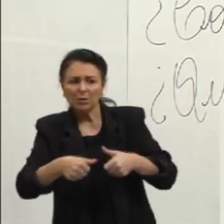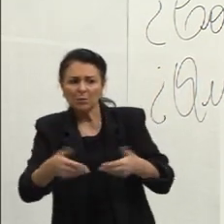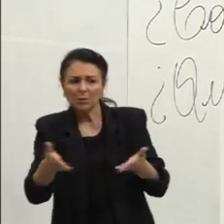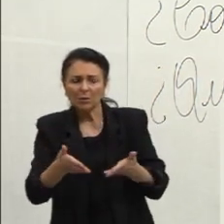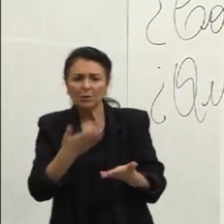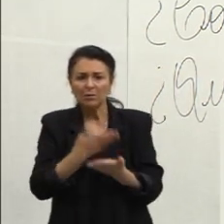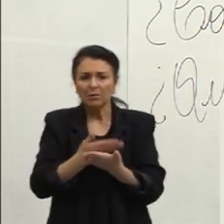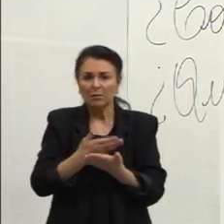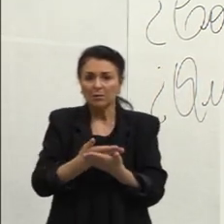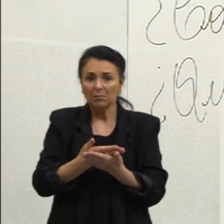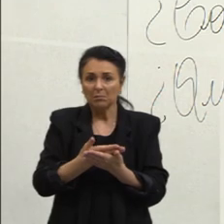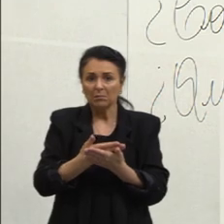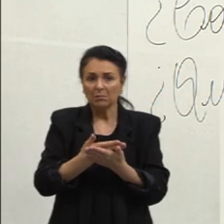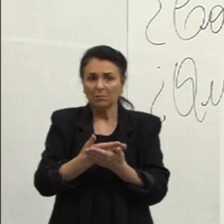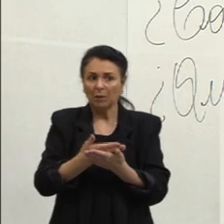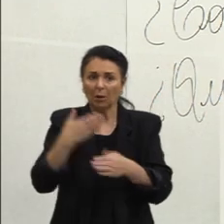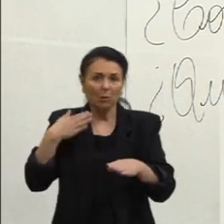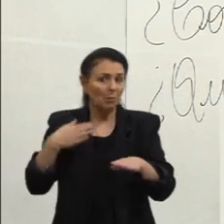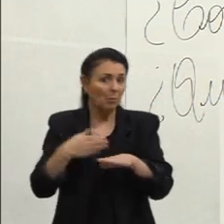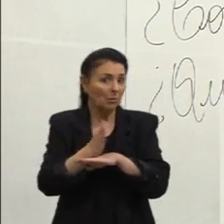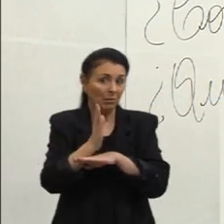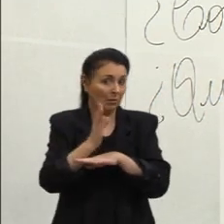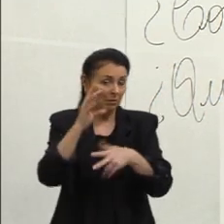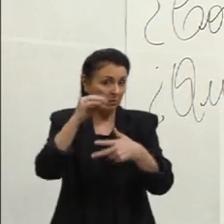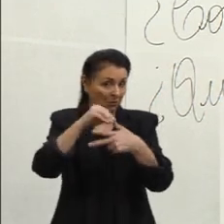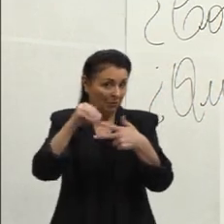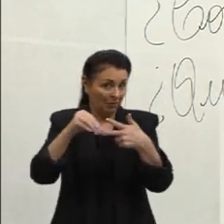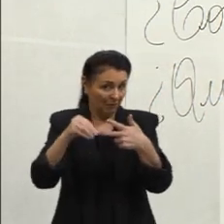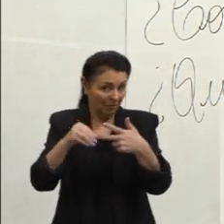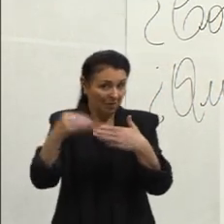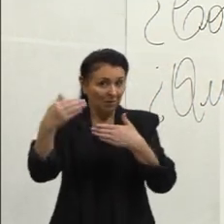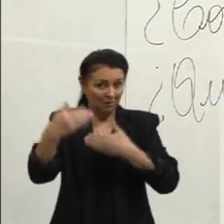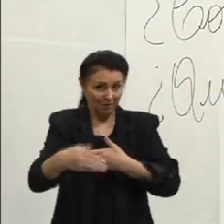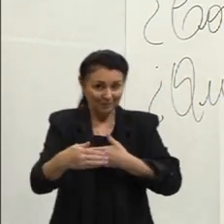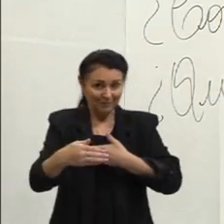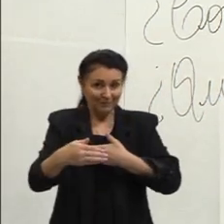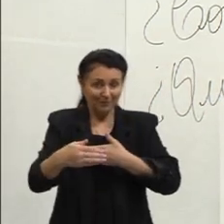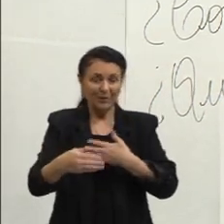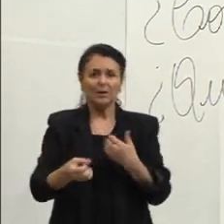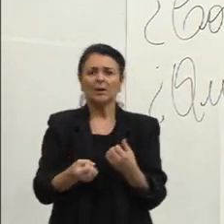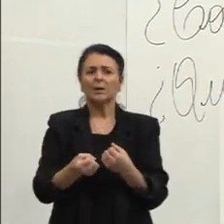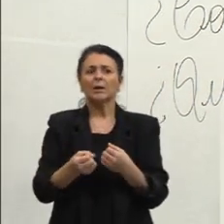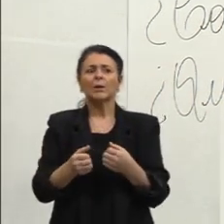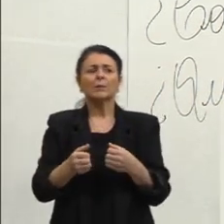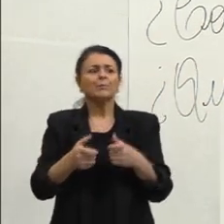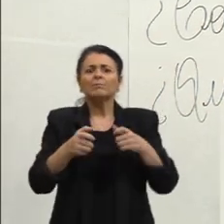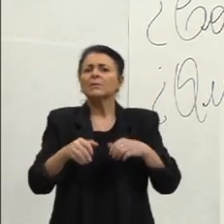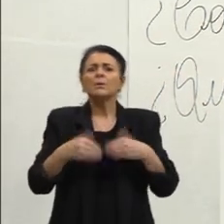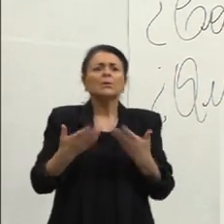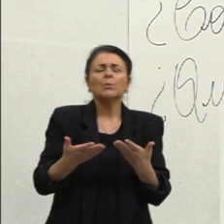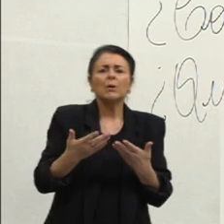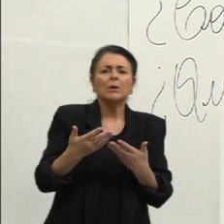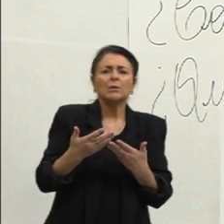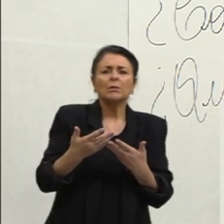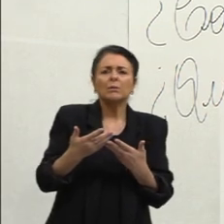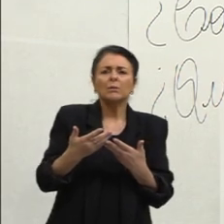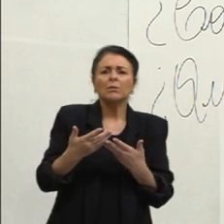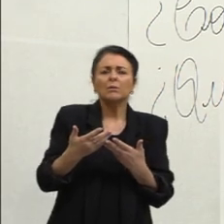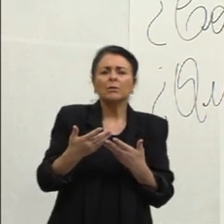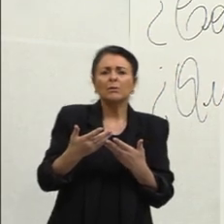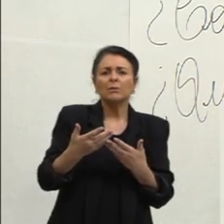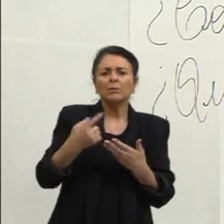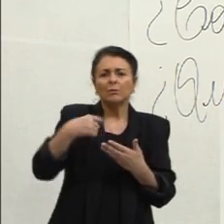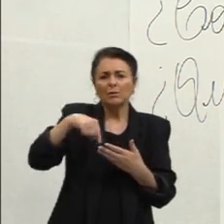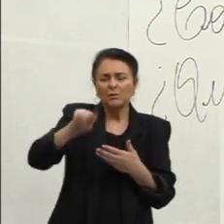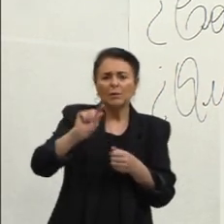Para sermos aprovados No Enem Quando vamos Hacer esta evaluação E